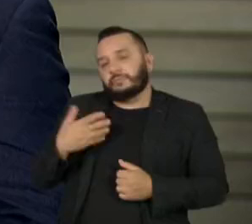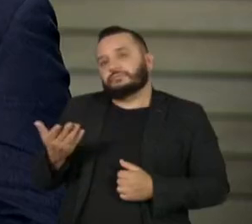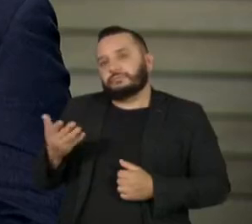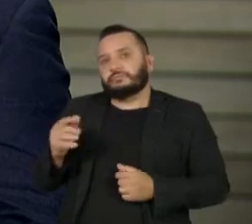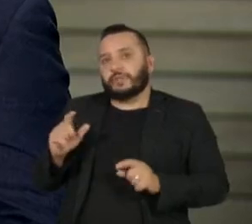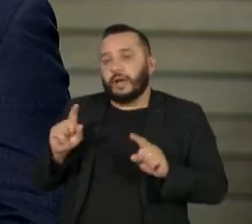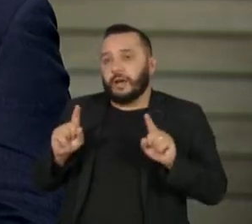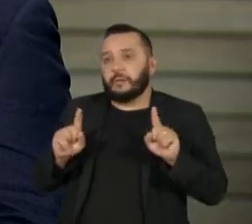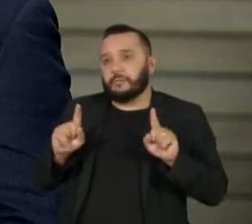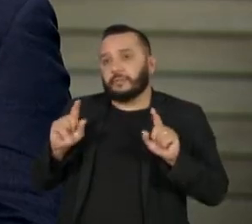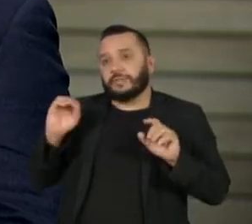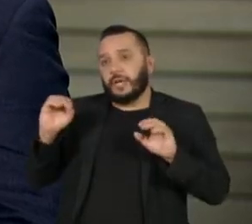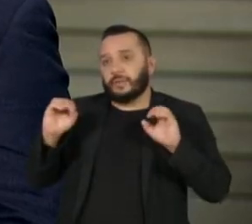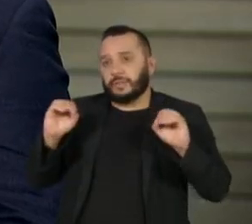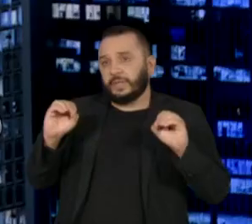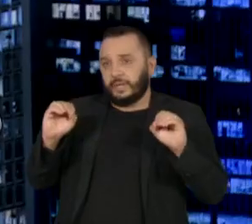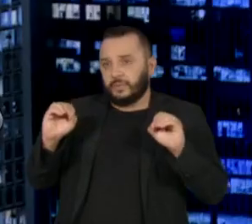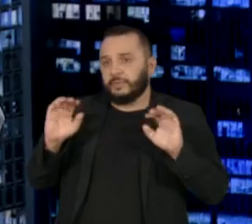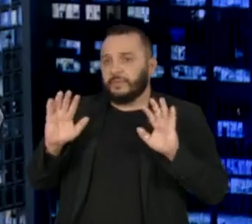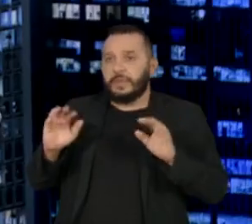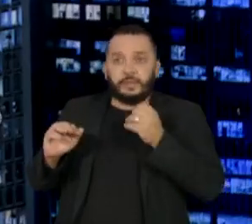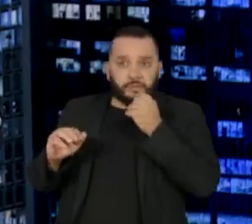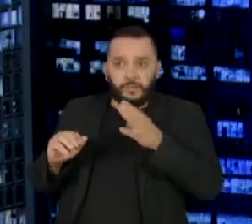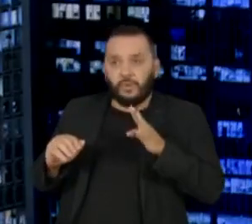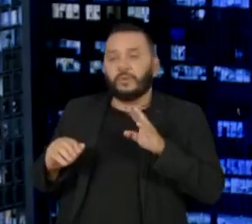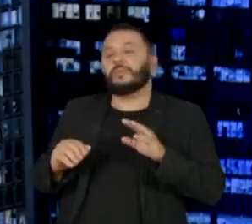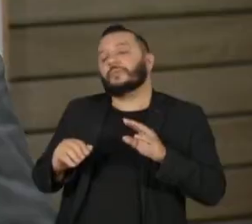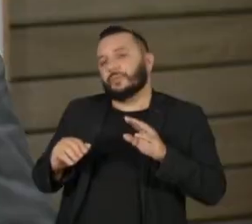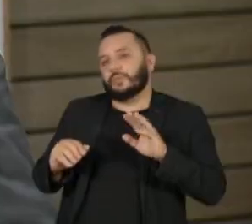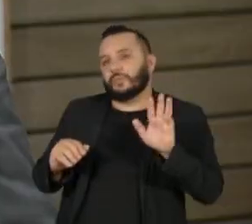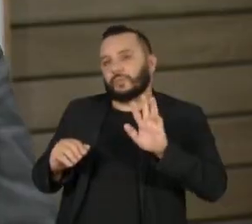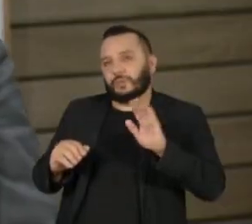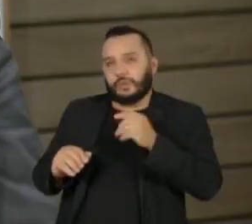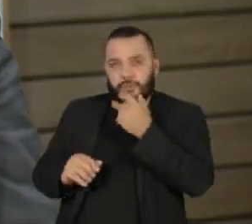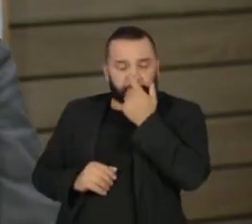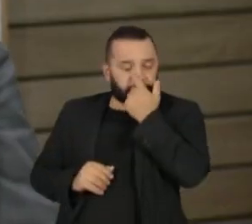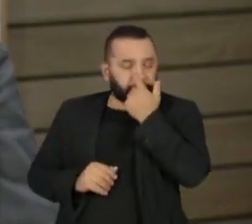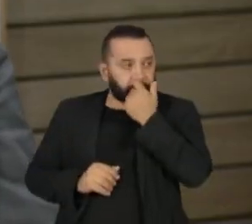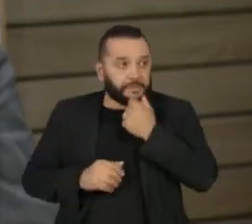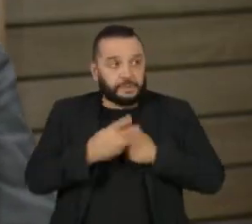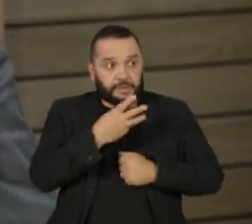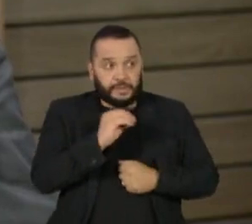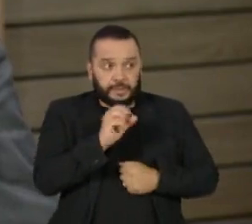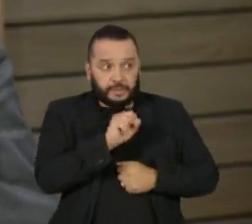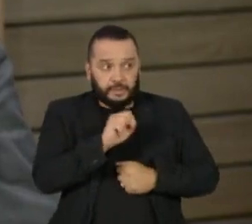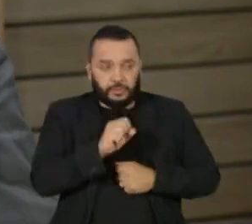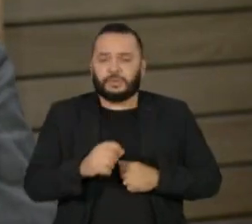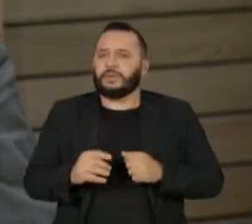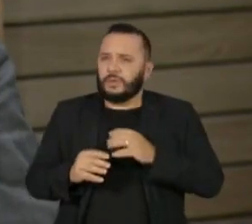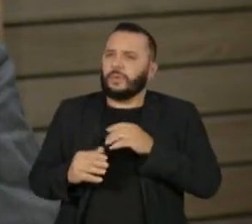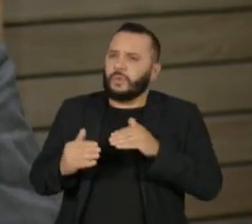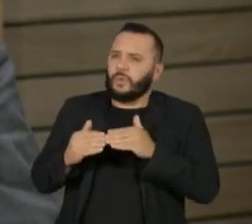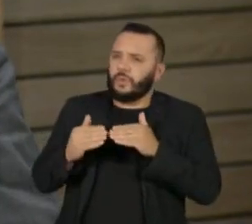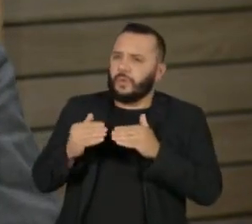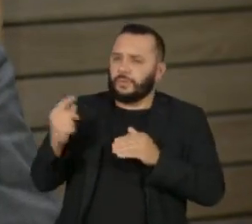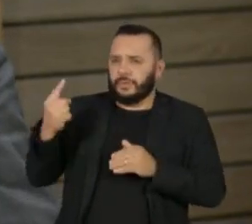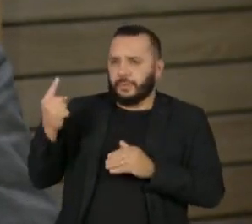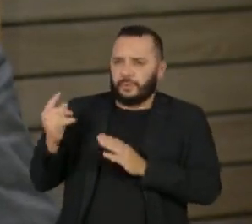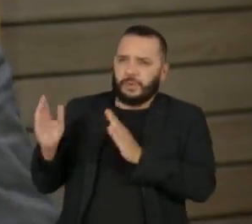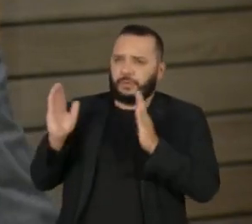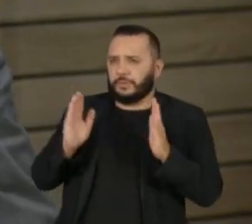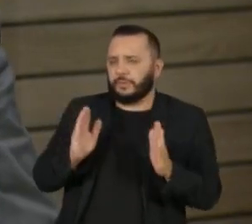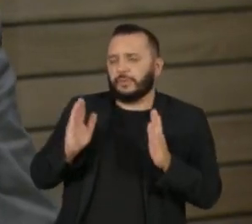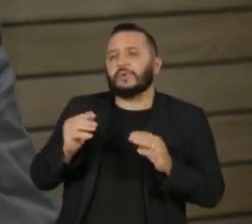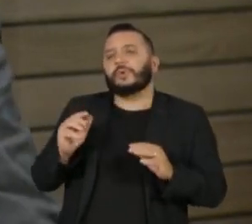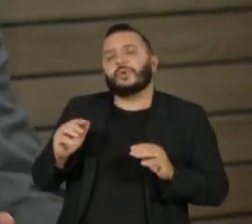esse empate foi favorável ao Lula. 30 segundos, Sakamoto. Olha, eu concordo com o Jairo, no primeiro bloco o presidente Lula foi melhor, no segundo